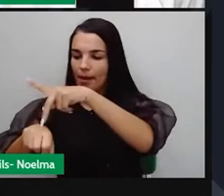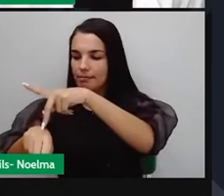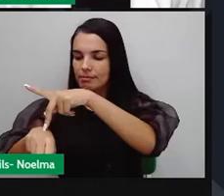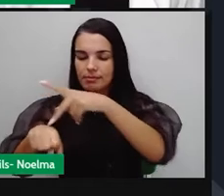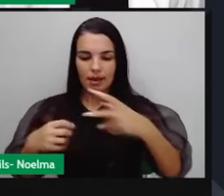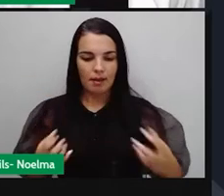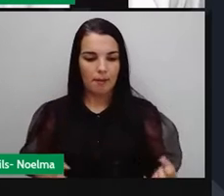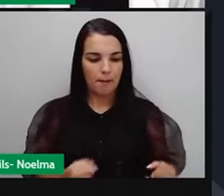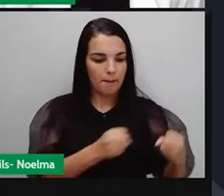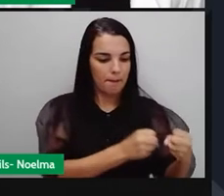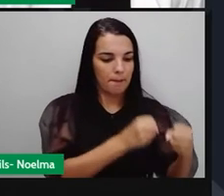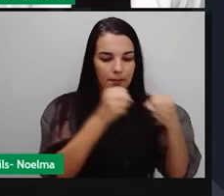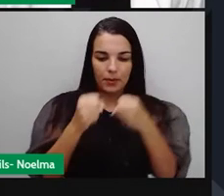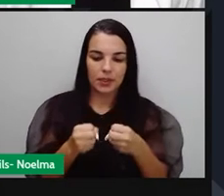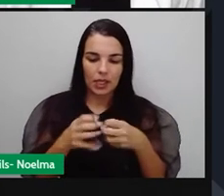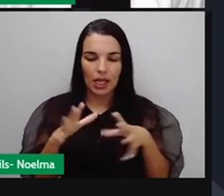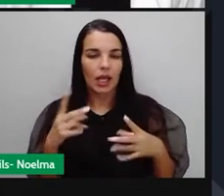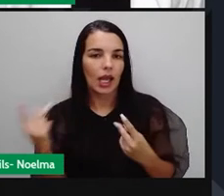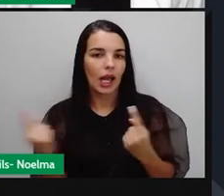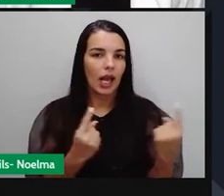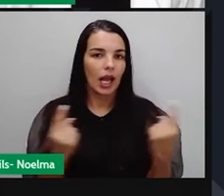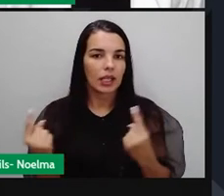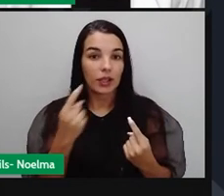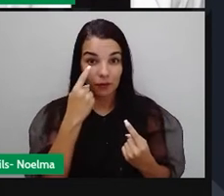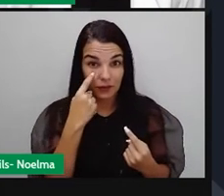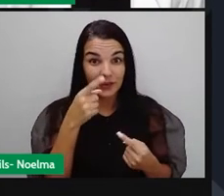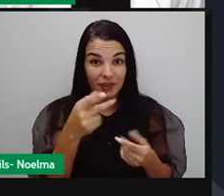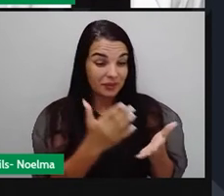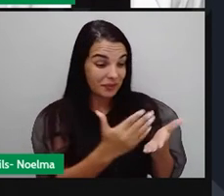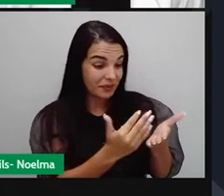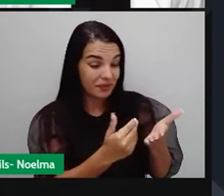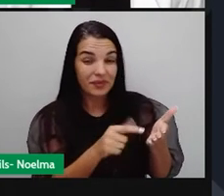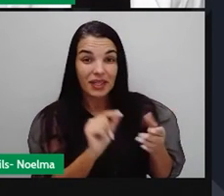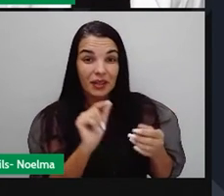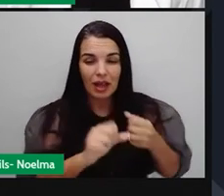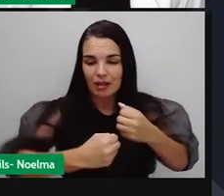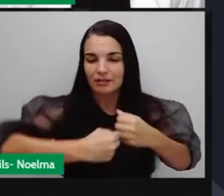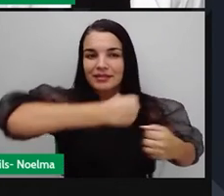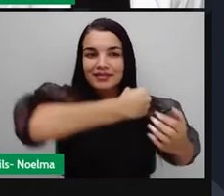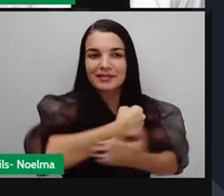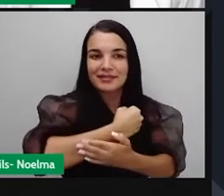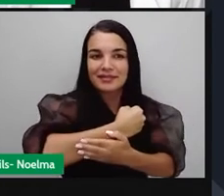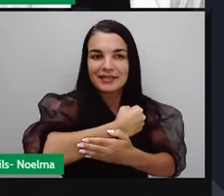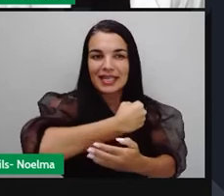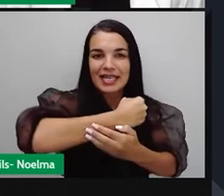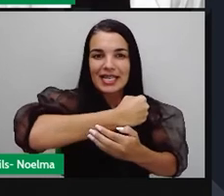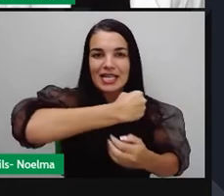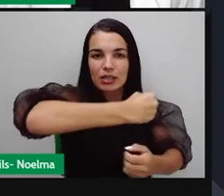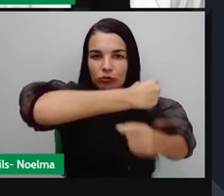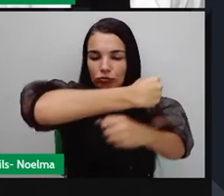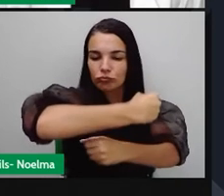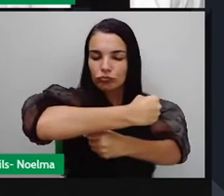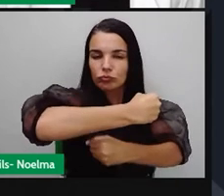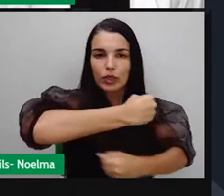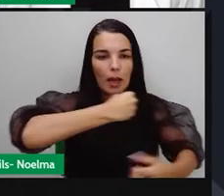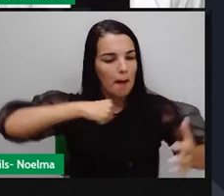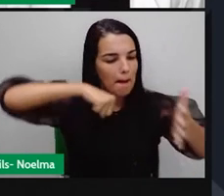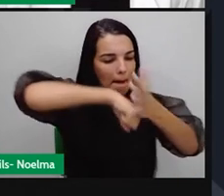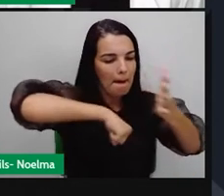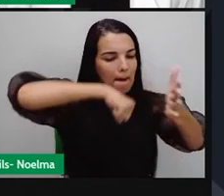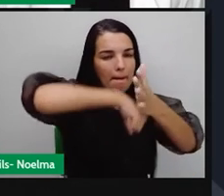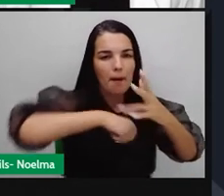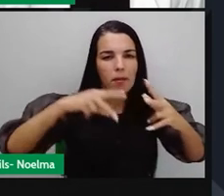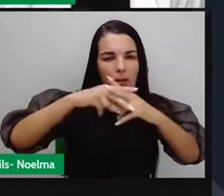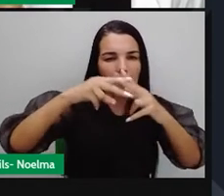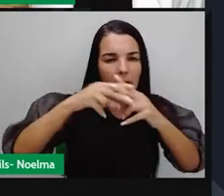soviético quanto americano. Vocês veem aí uma revista em quadrinho em que o Capitão América está brigando com o